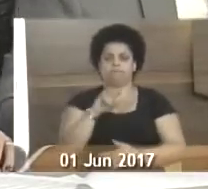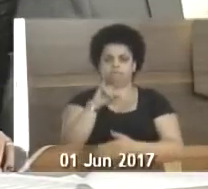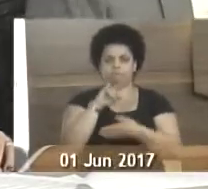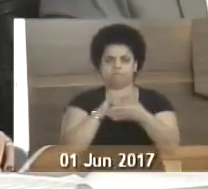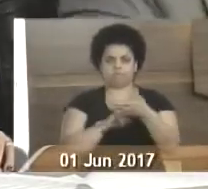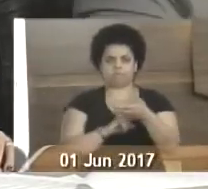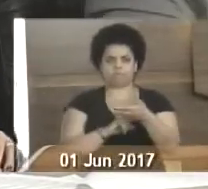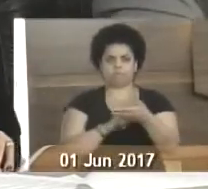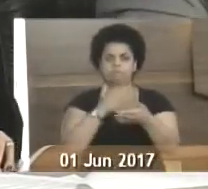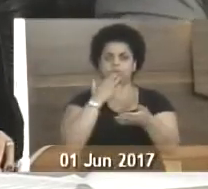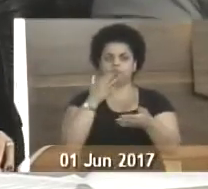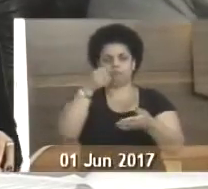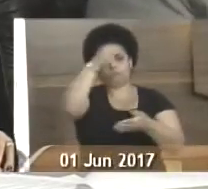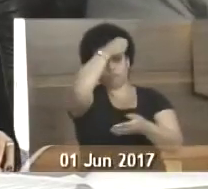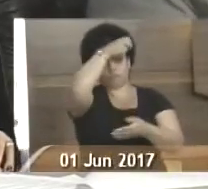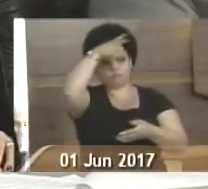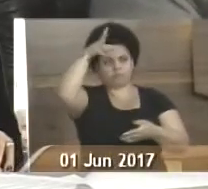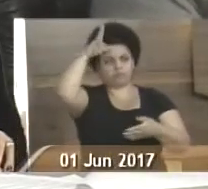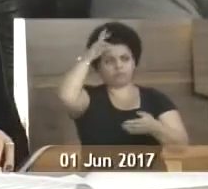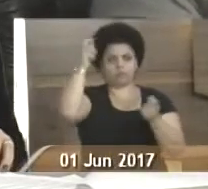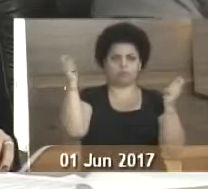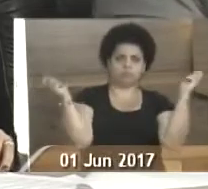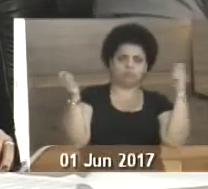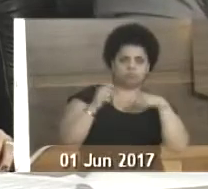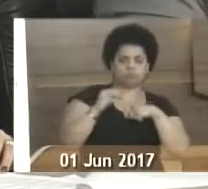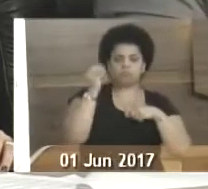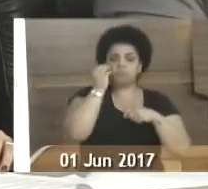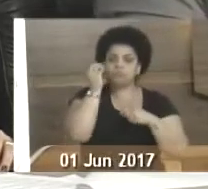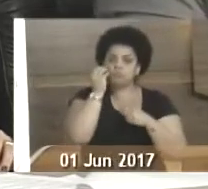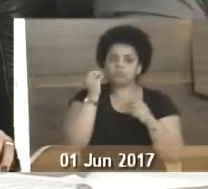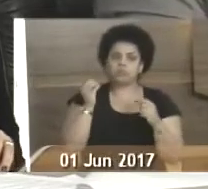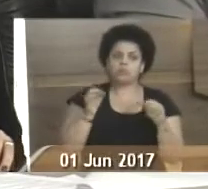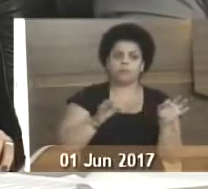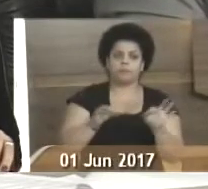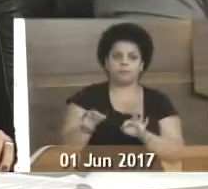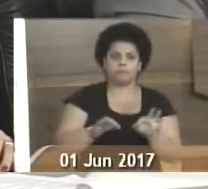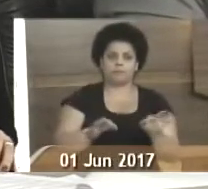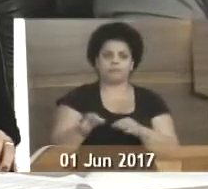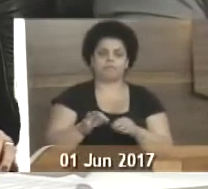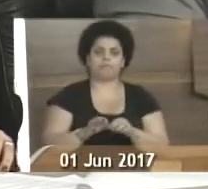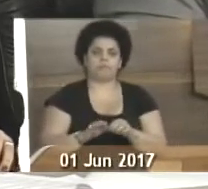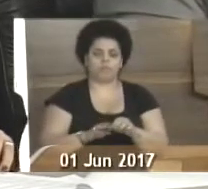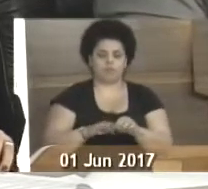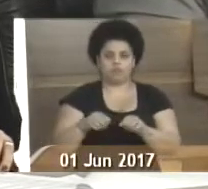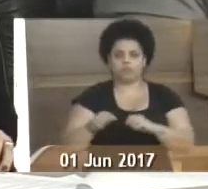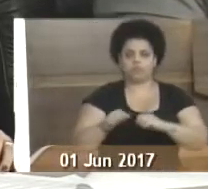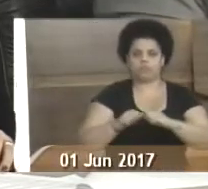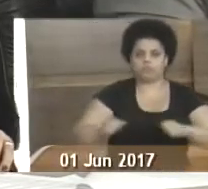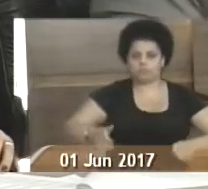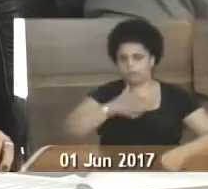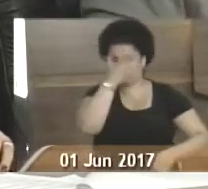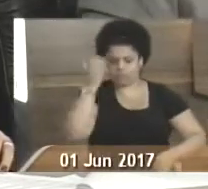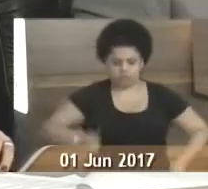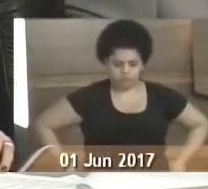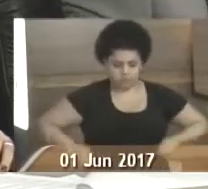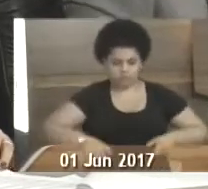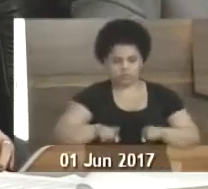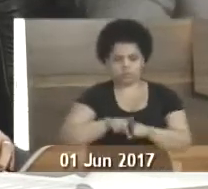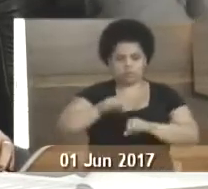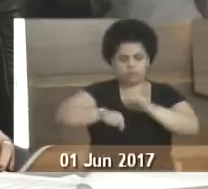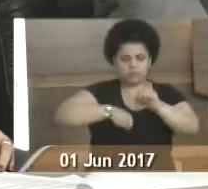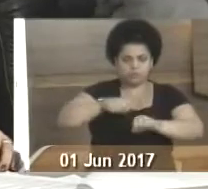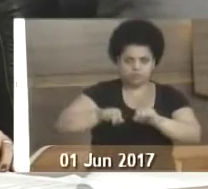Roseli Veiga, indicando ao prefeito municipal um estudo de viabilidade técnica para adaptar uma rampa de acesso para cadeirantes e ciclistas